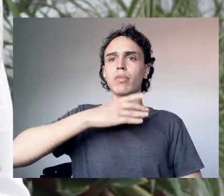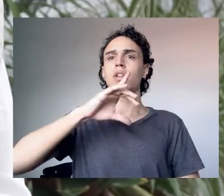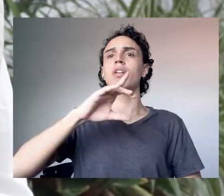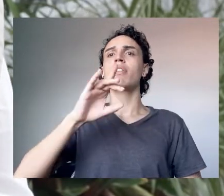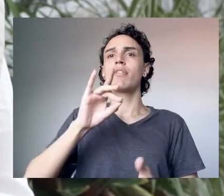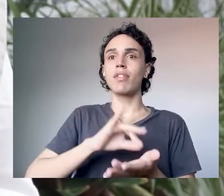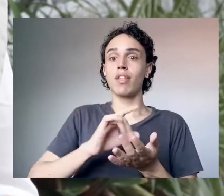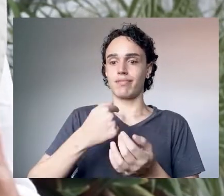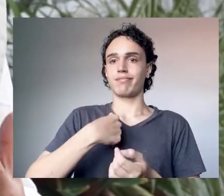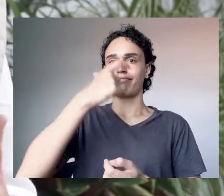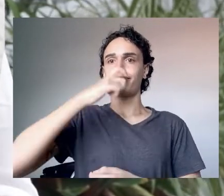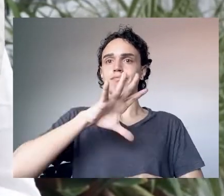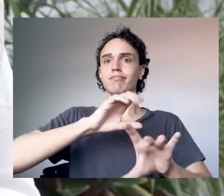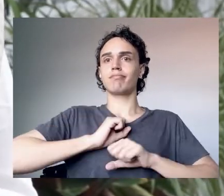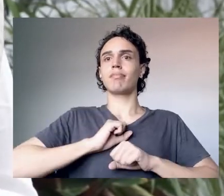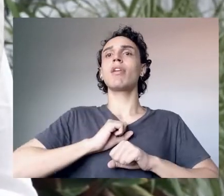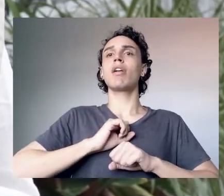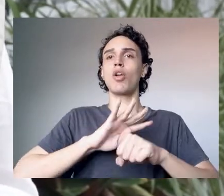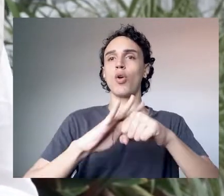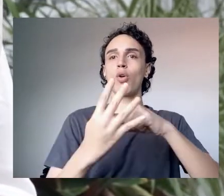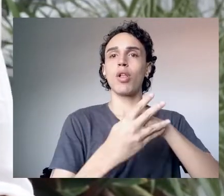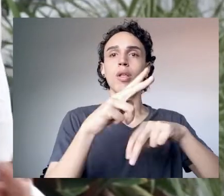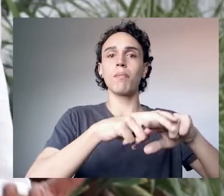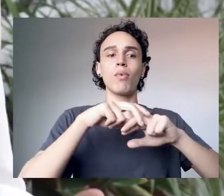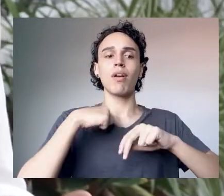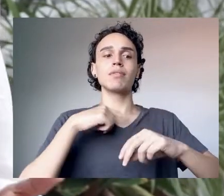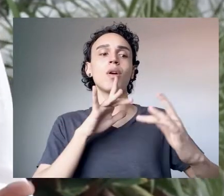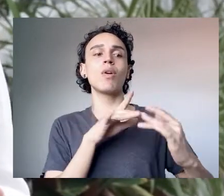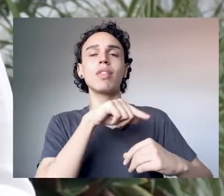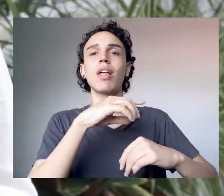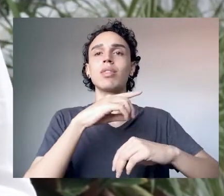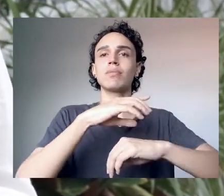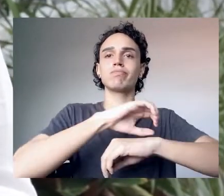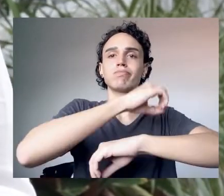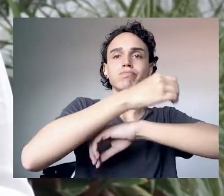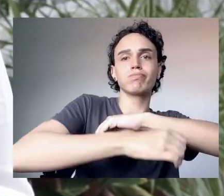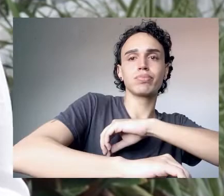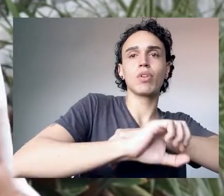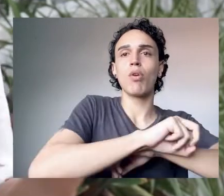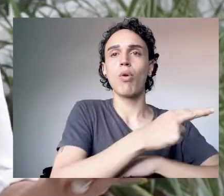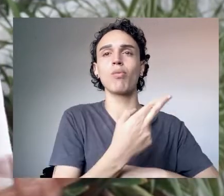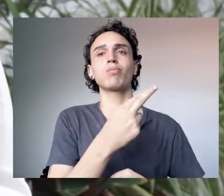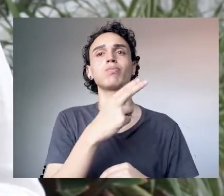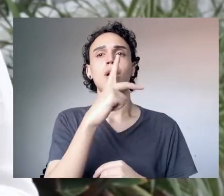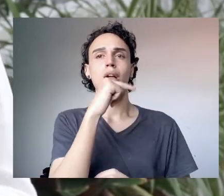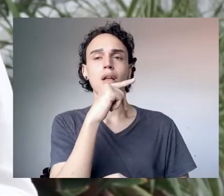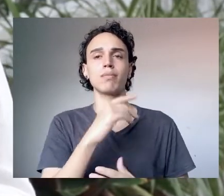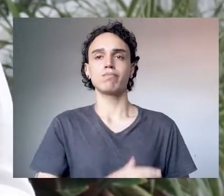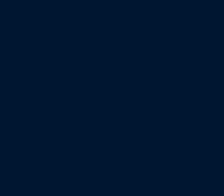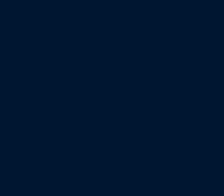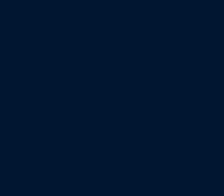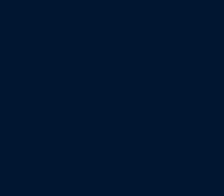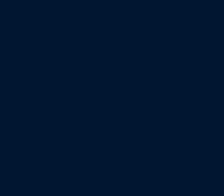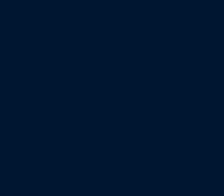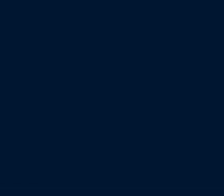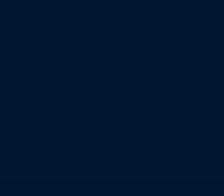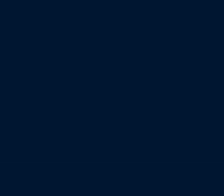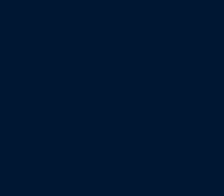científica de que alguém tenha contraído coronavírus através de uma contaminação de água por esgoto, por exemplo.